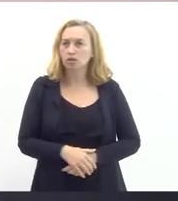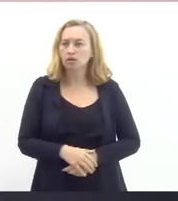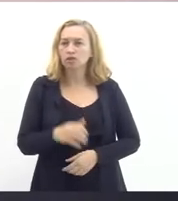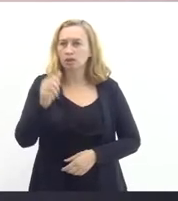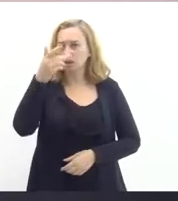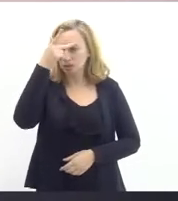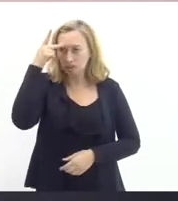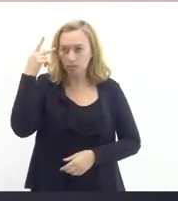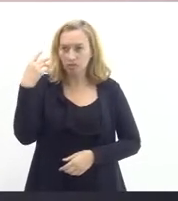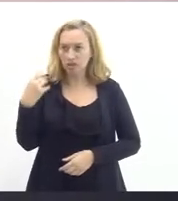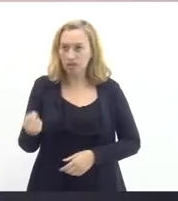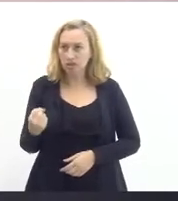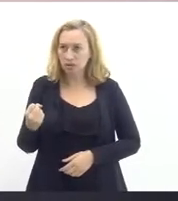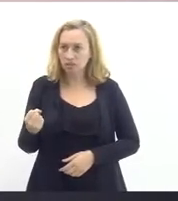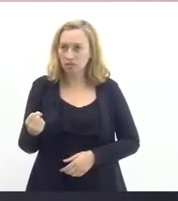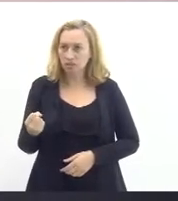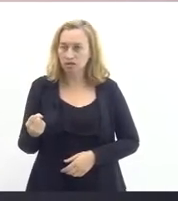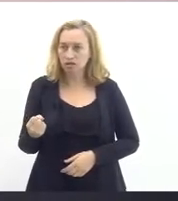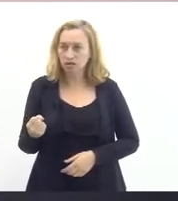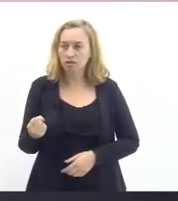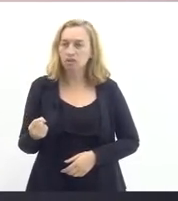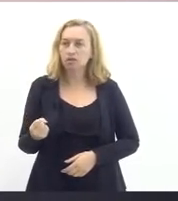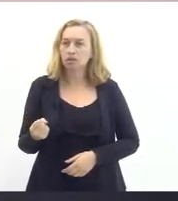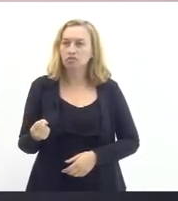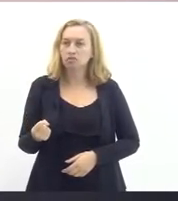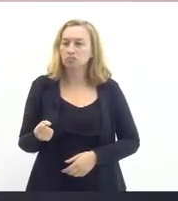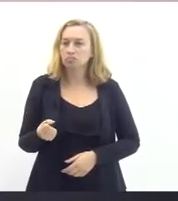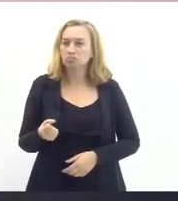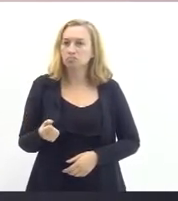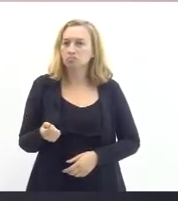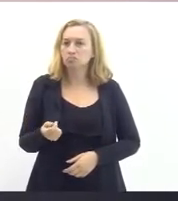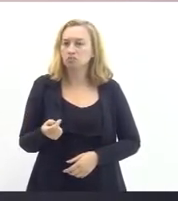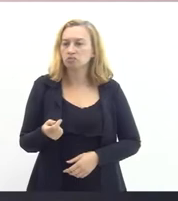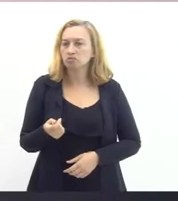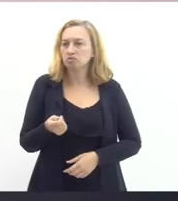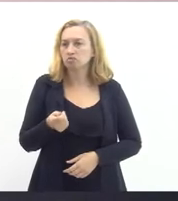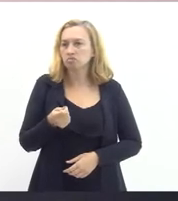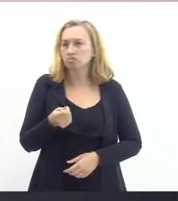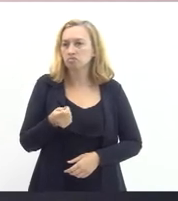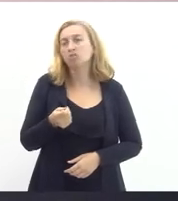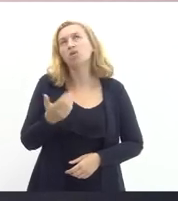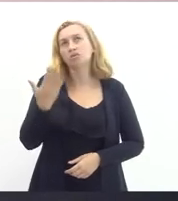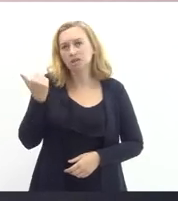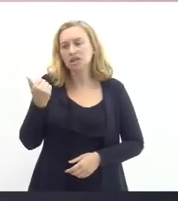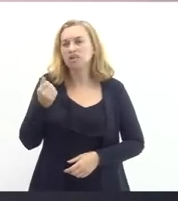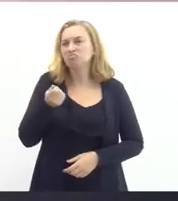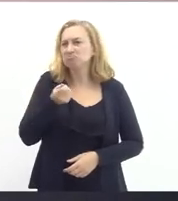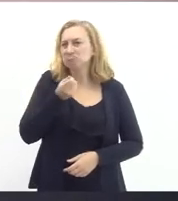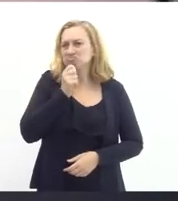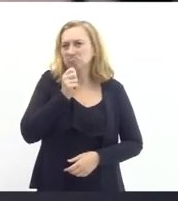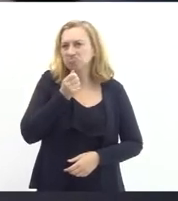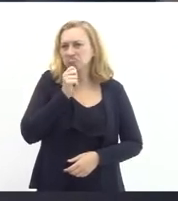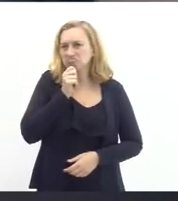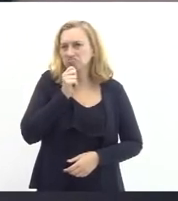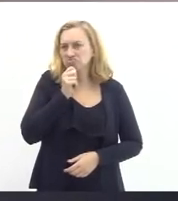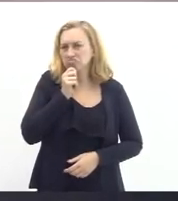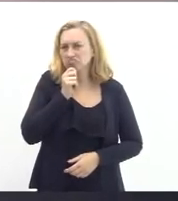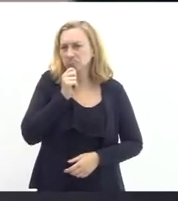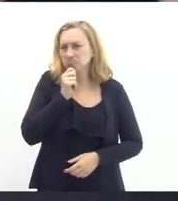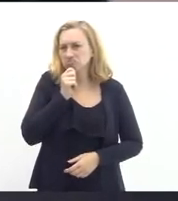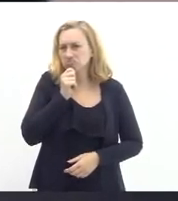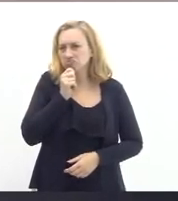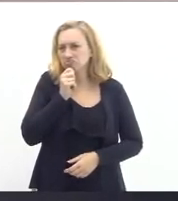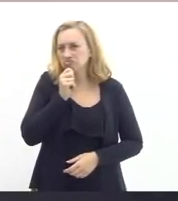aposentadoria sem que que nenhum dos nossos servidores averbe tempo novo de